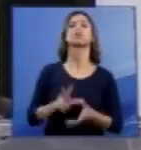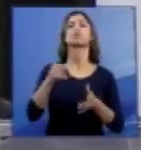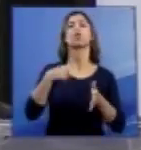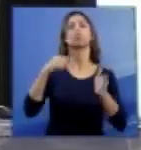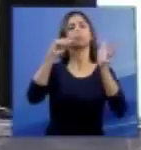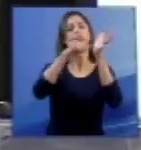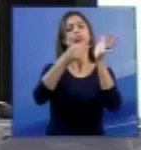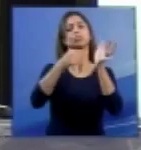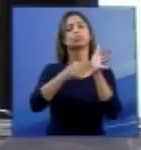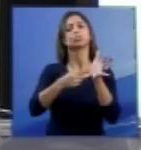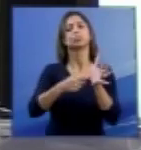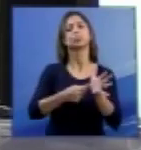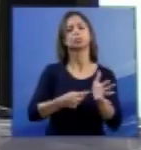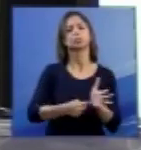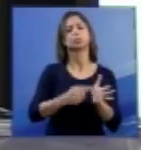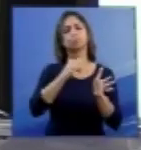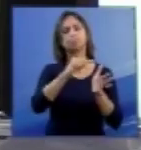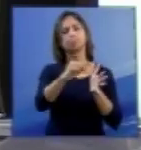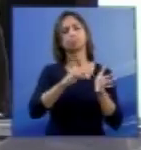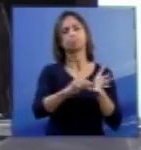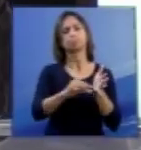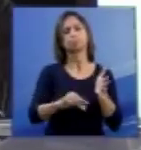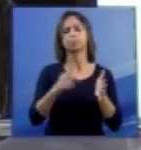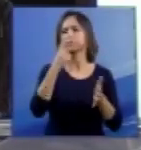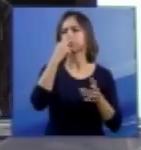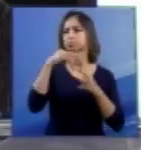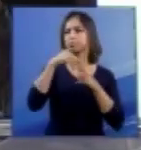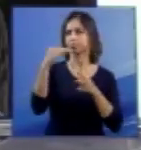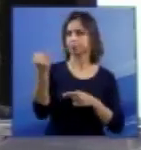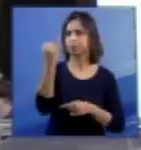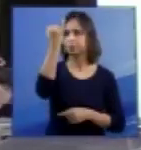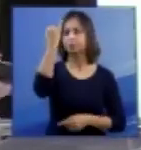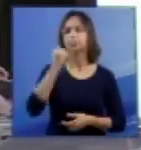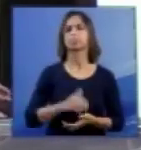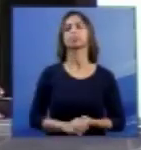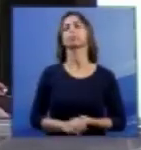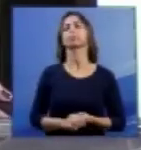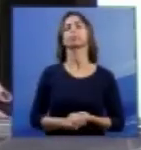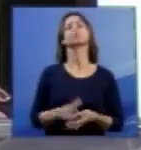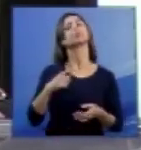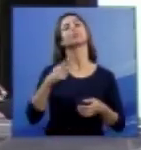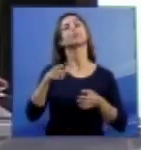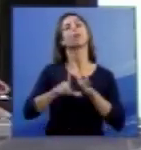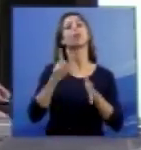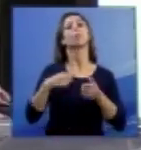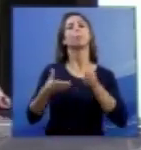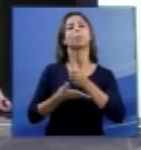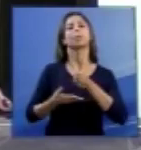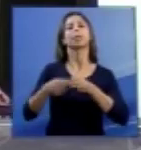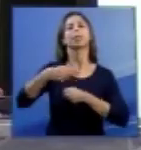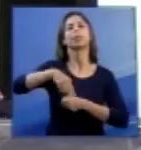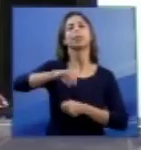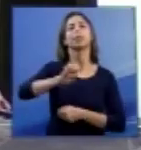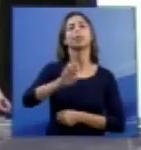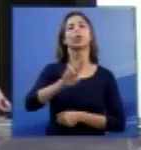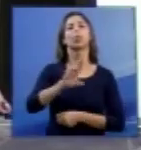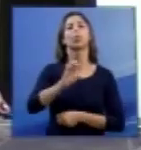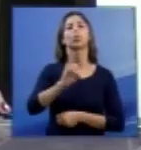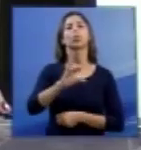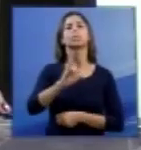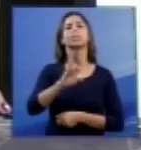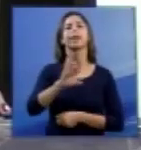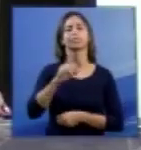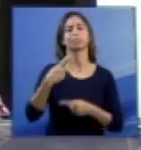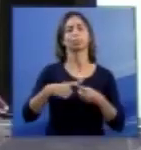algumas coisas que eu acho importantes e vou me basear toda no conteúdo da neurociência, a qual eu estou